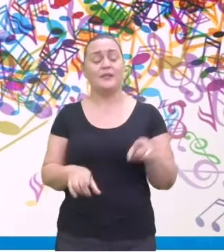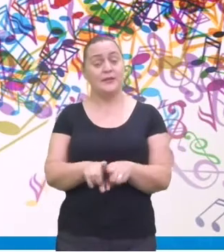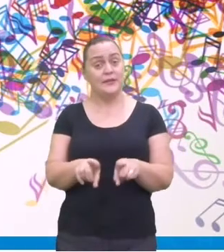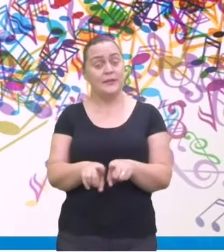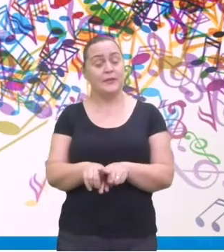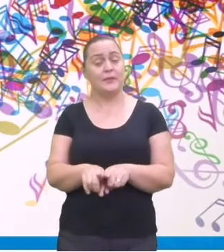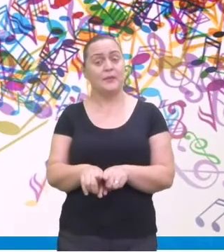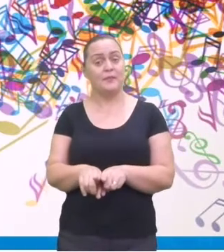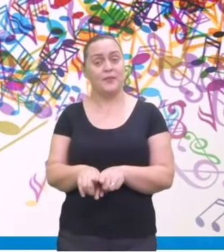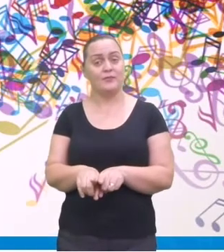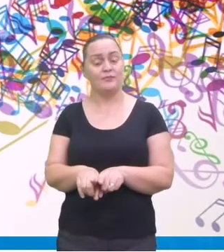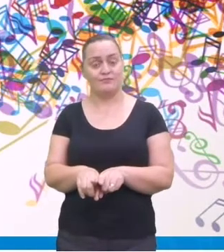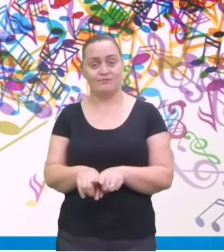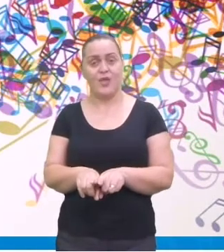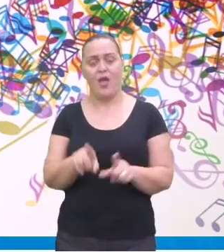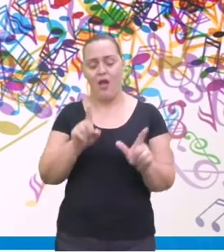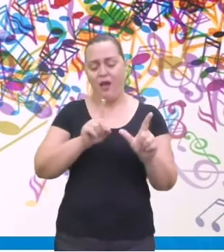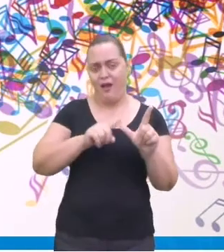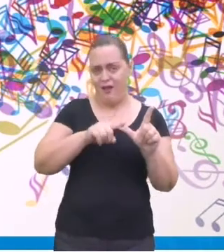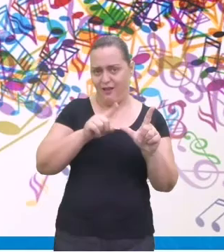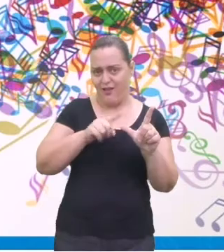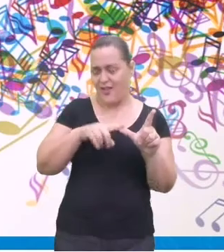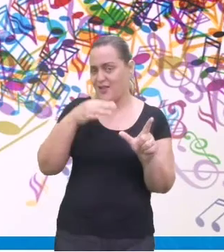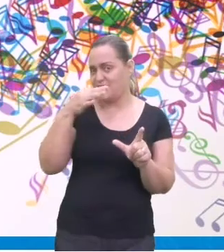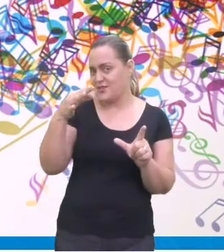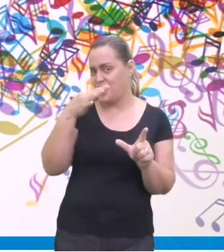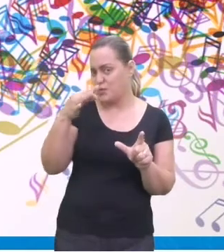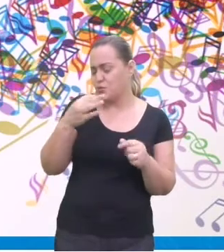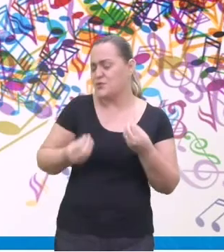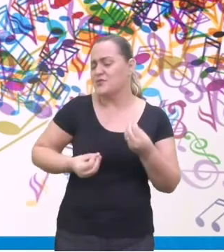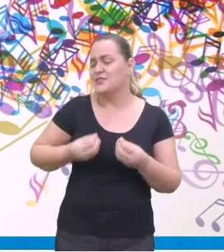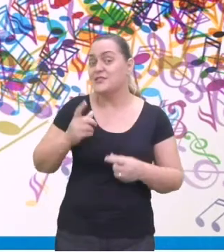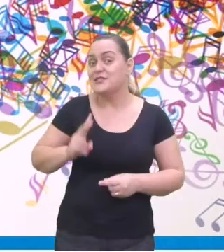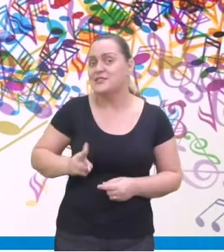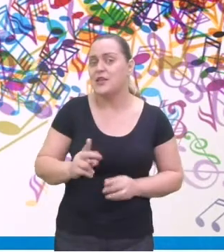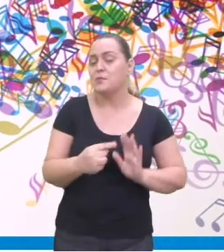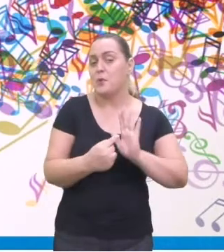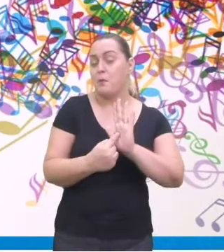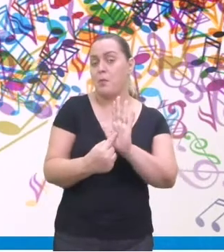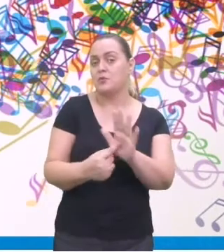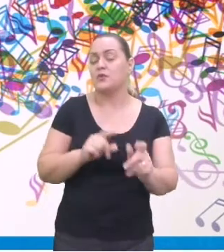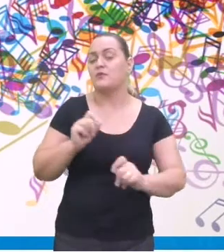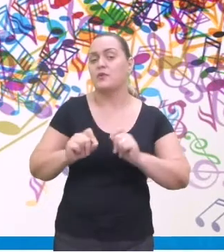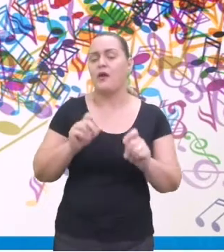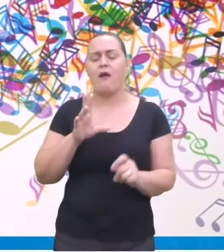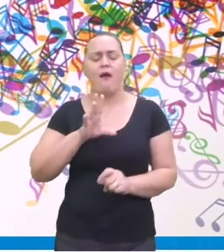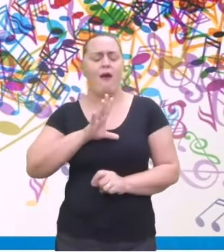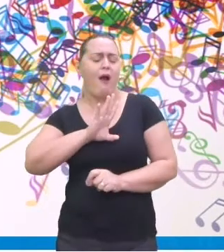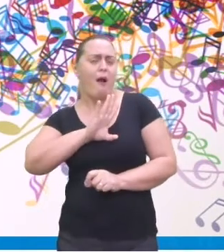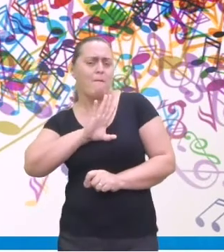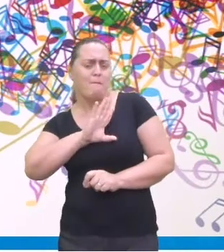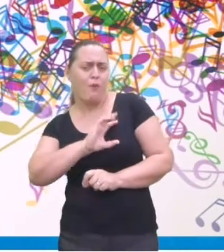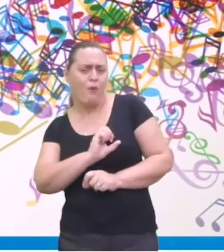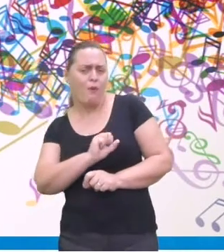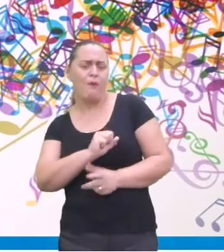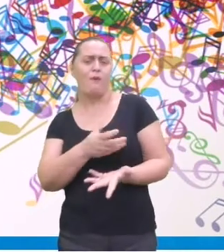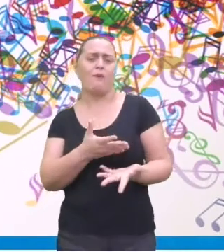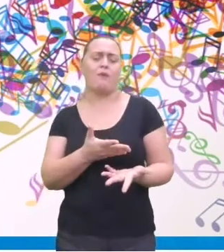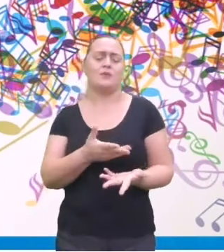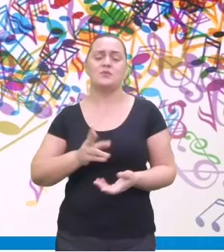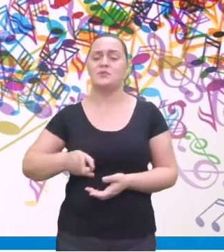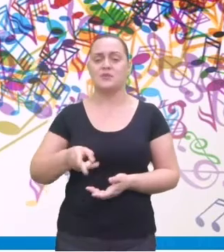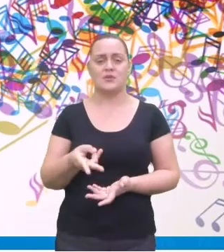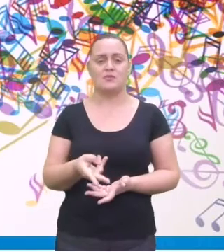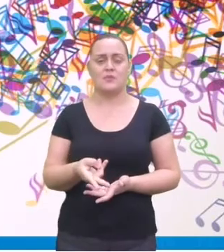maioria das vezes, sempre sobre amores, perdidos ou bem-sucedidos. Sempre falavam de